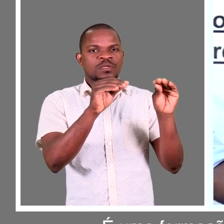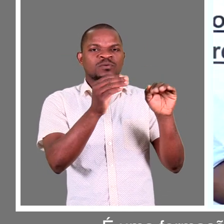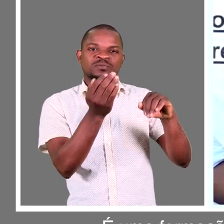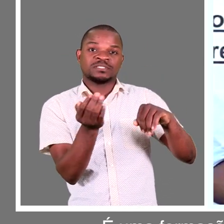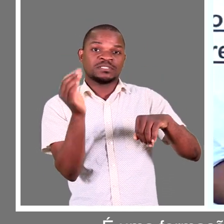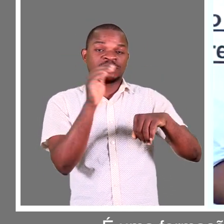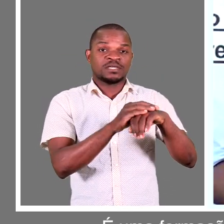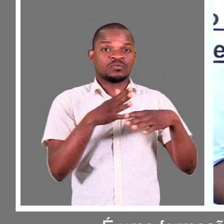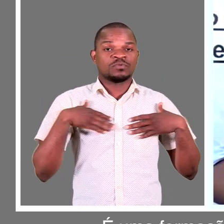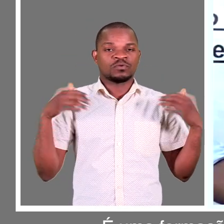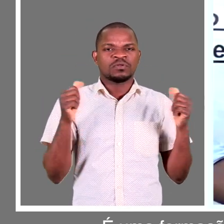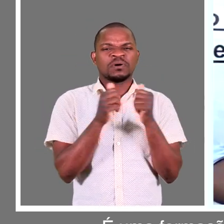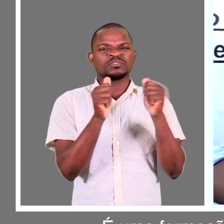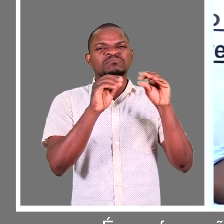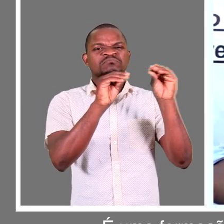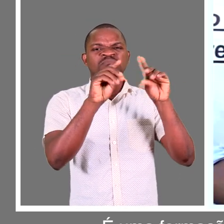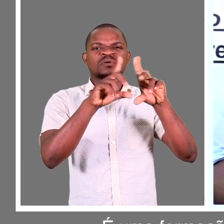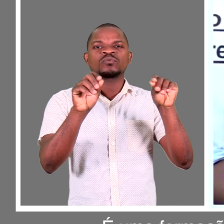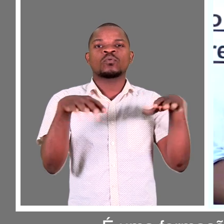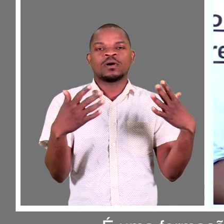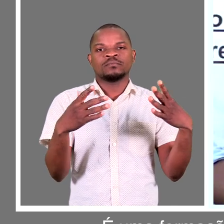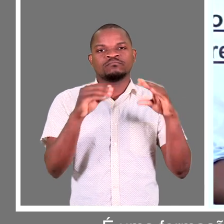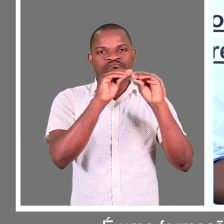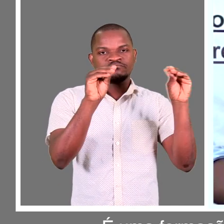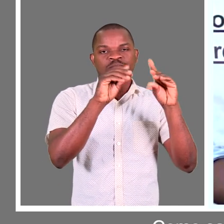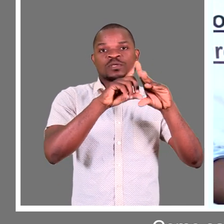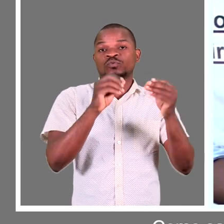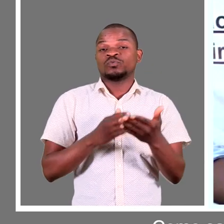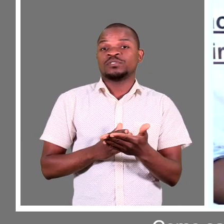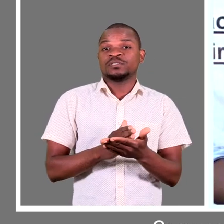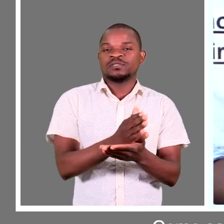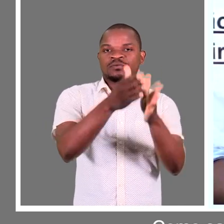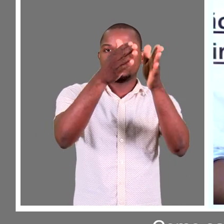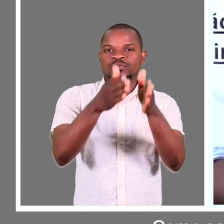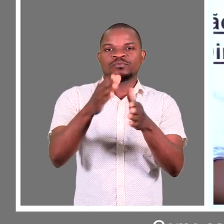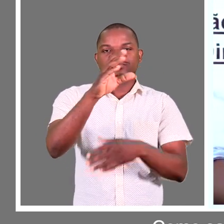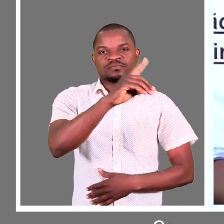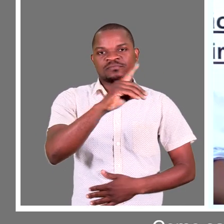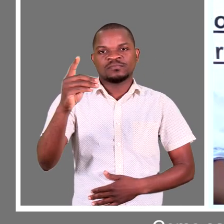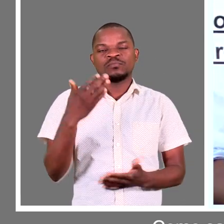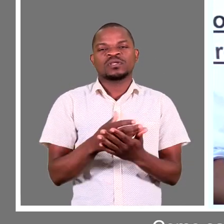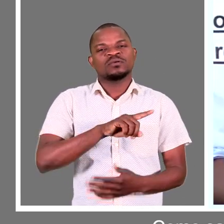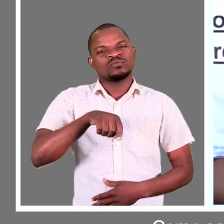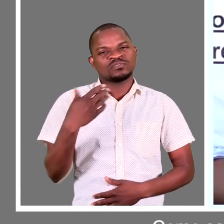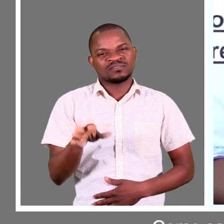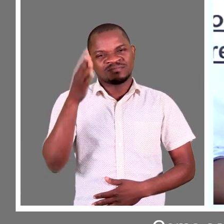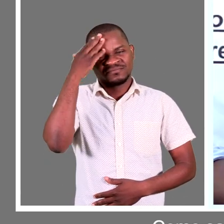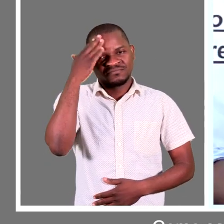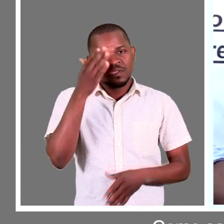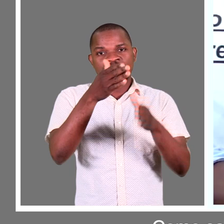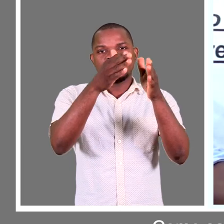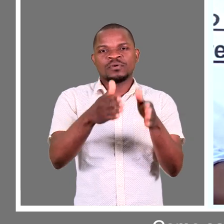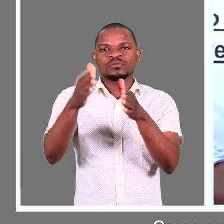de saúde em termos dos direitos das pessoas com deficiência. Como sabemos, as pessoas com deficiência são as mais afetadas